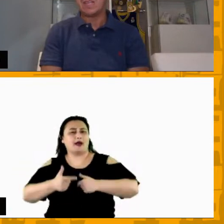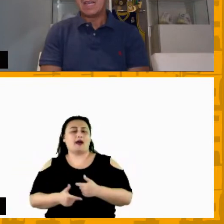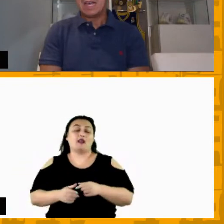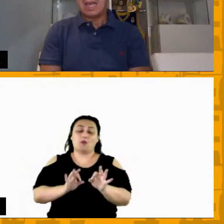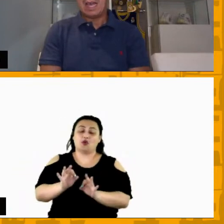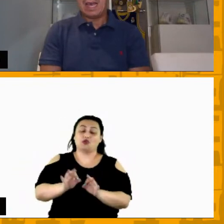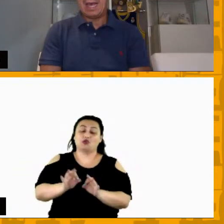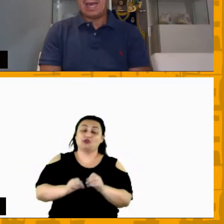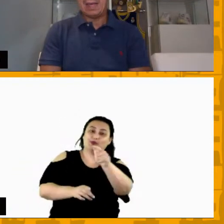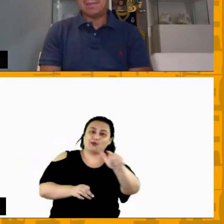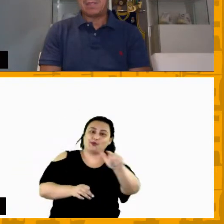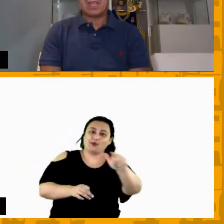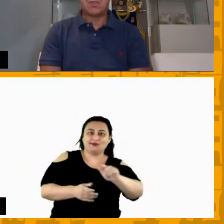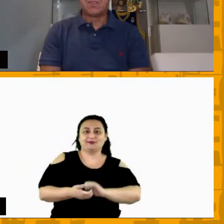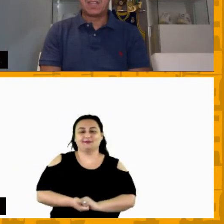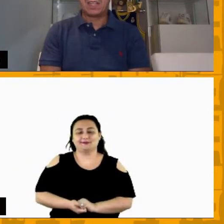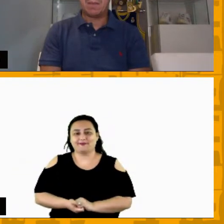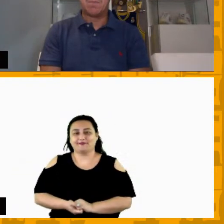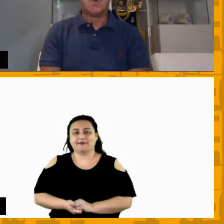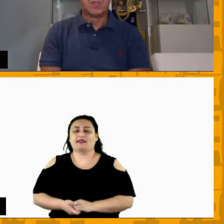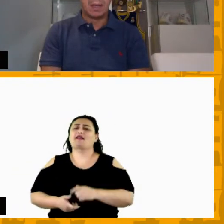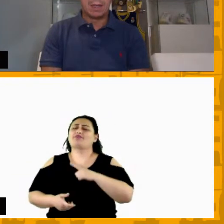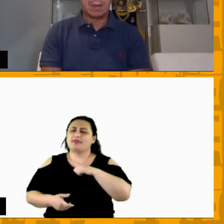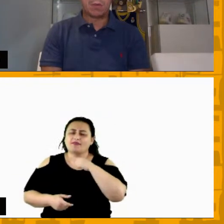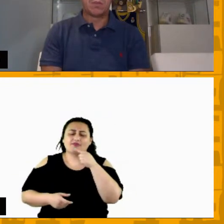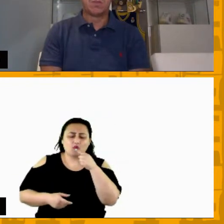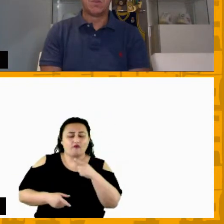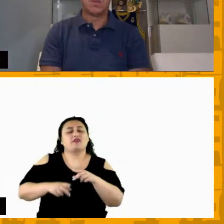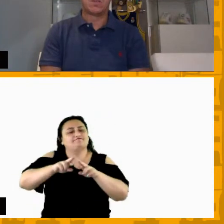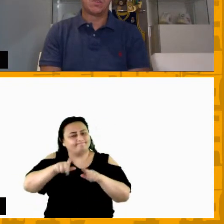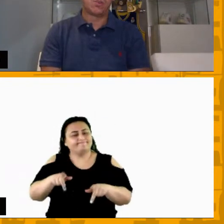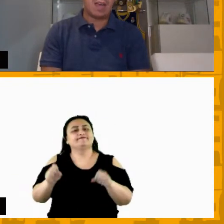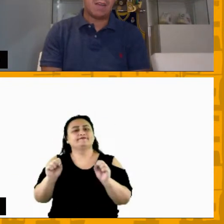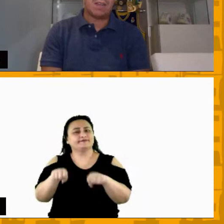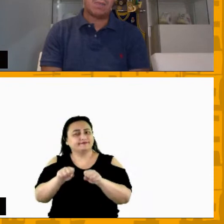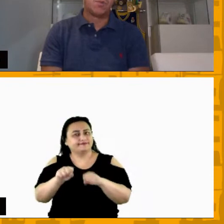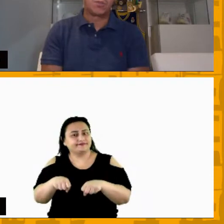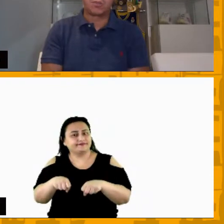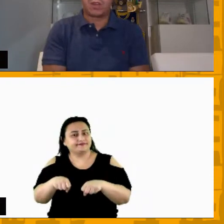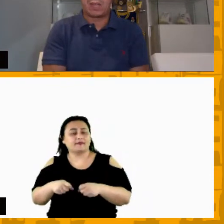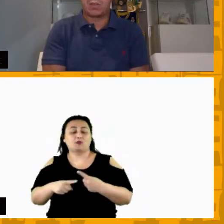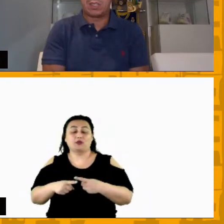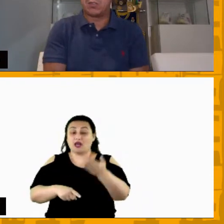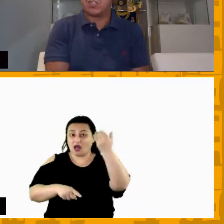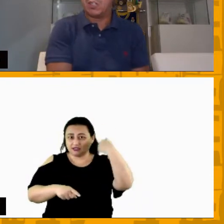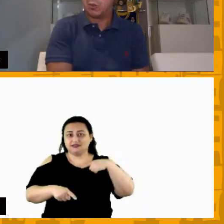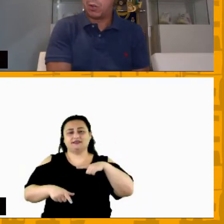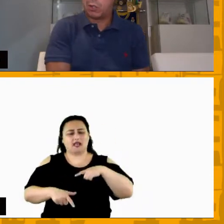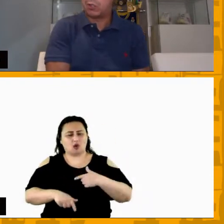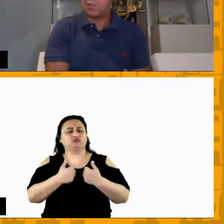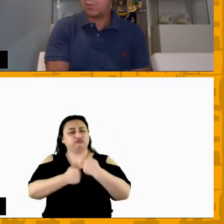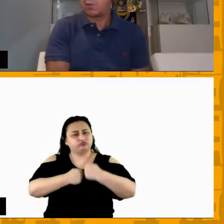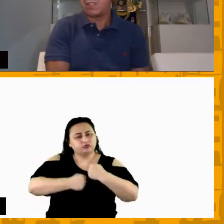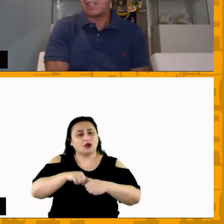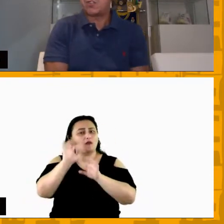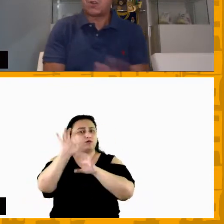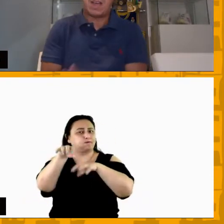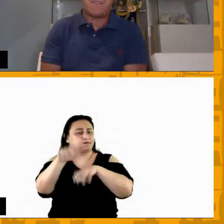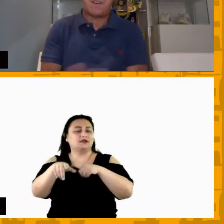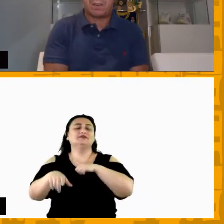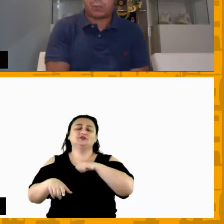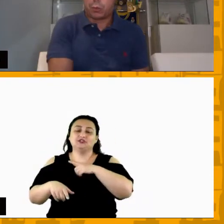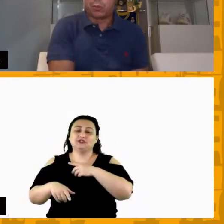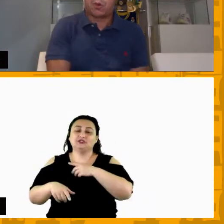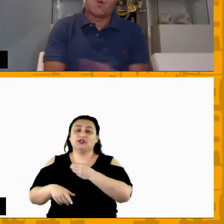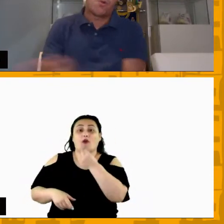projeto. sem dúvida que muda. Quando eu jogava e muitos dos jogadores que eu dirijo hoje eu tive a oportunidade